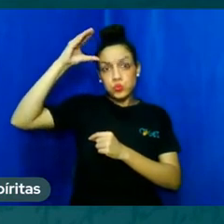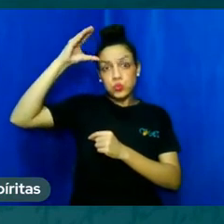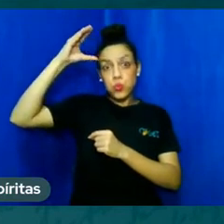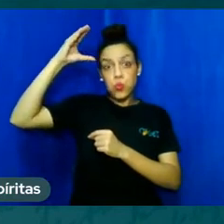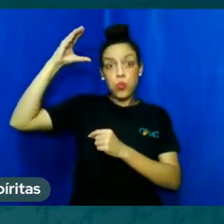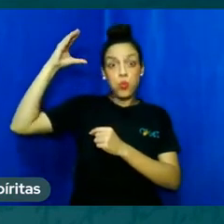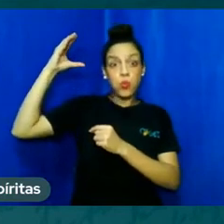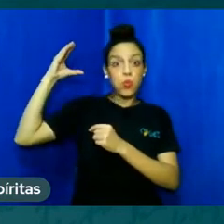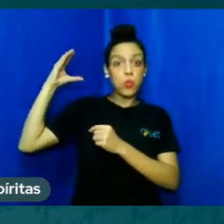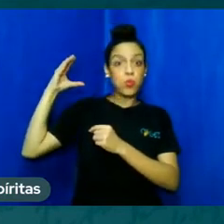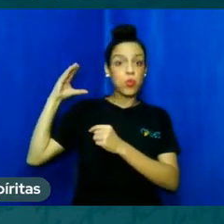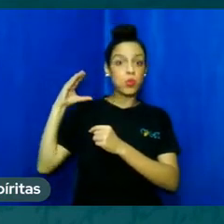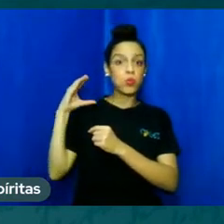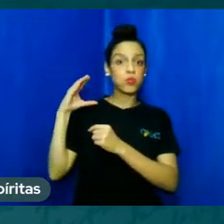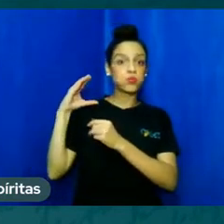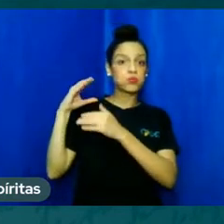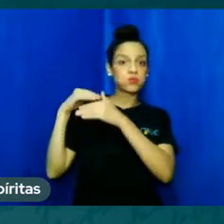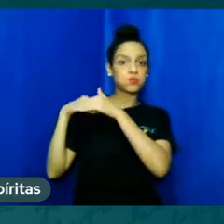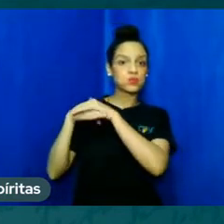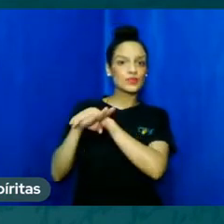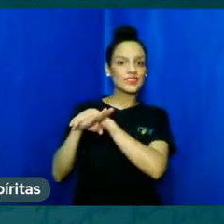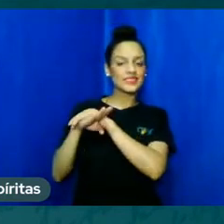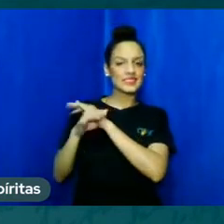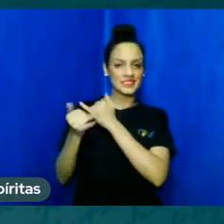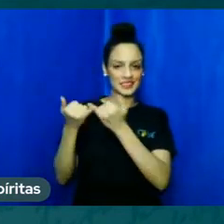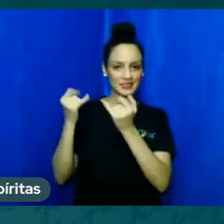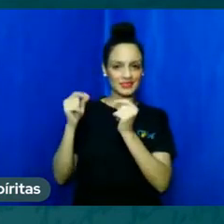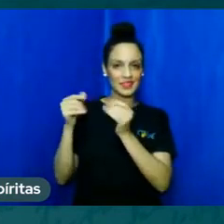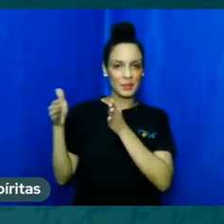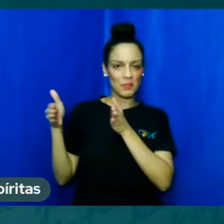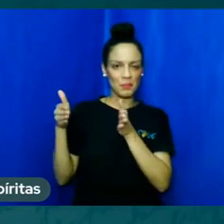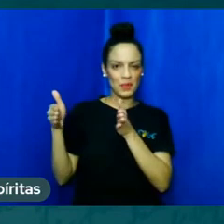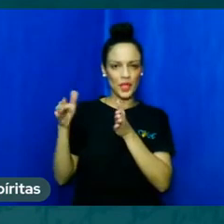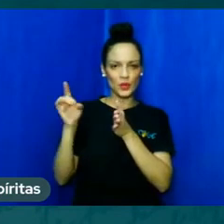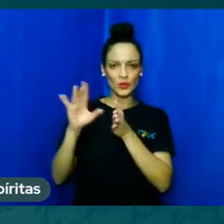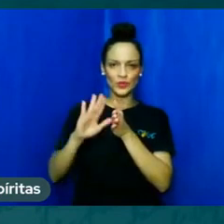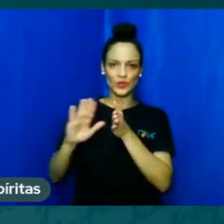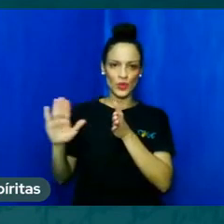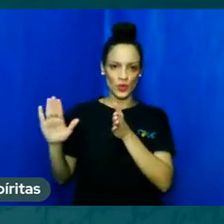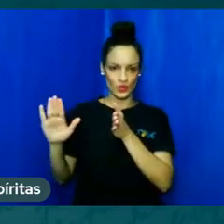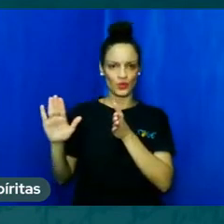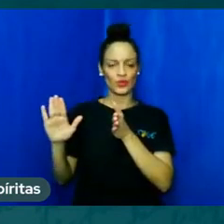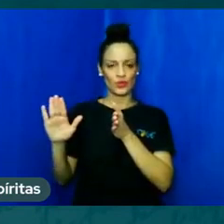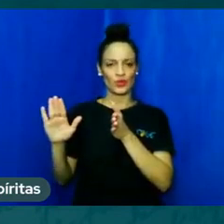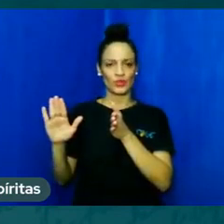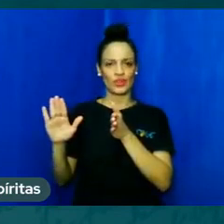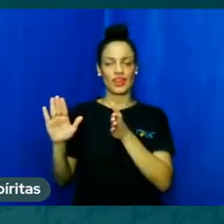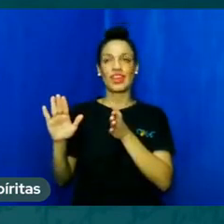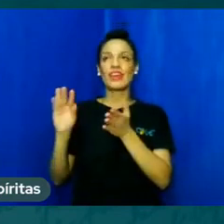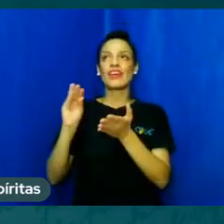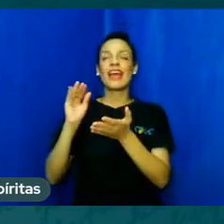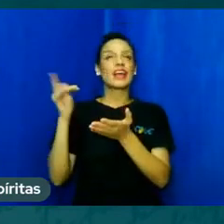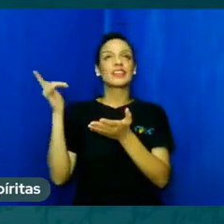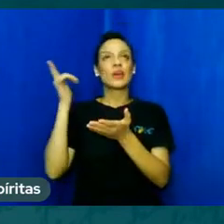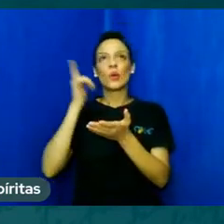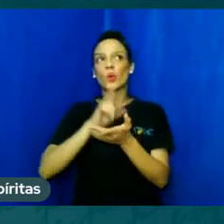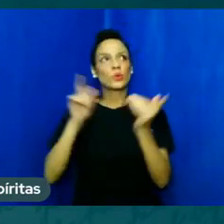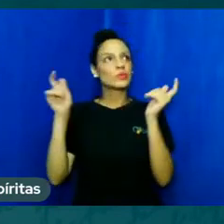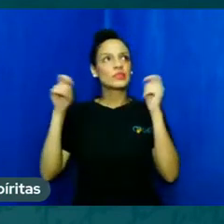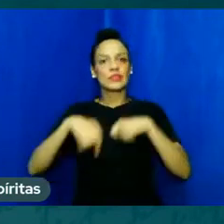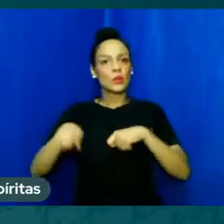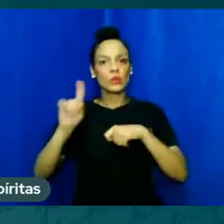temporariamente ali, vamos dizer assim, abafados, que a gente não consegue expressar. Mas